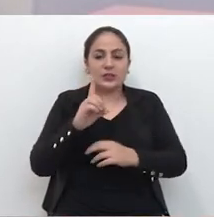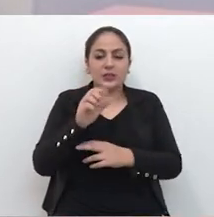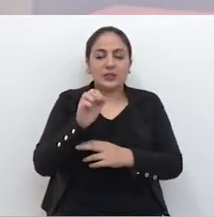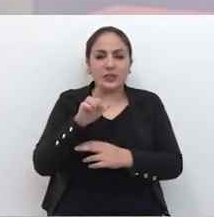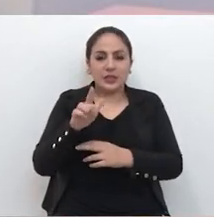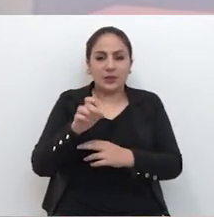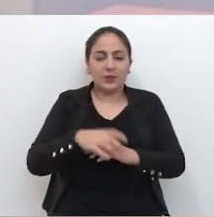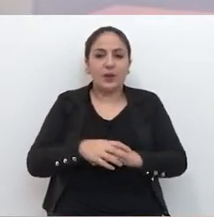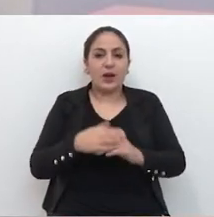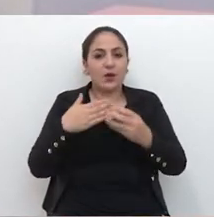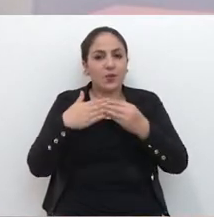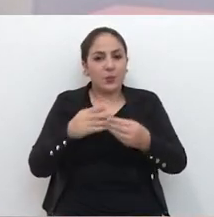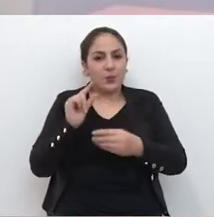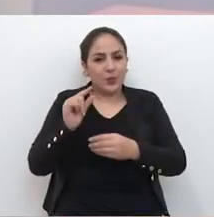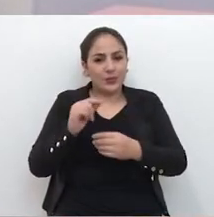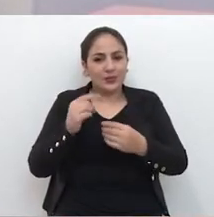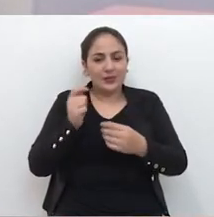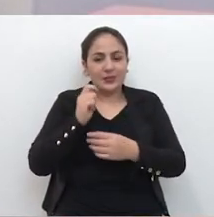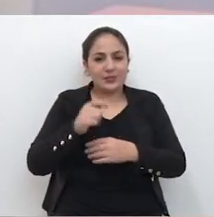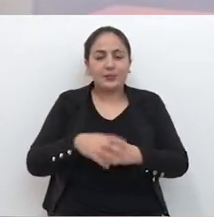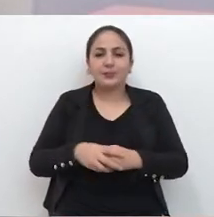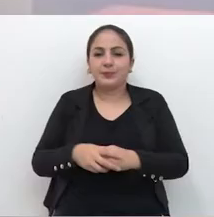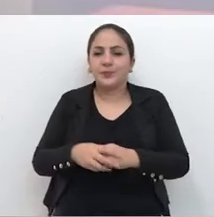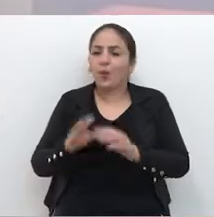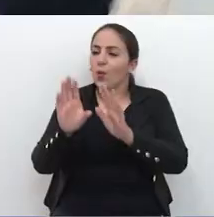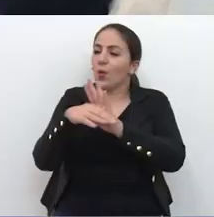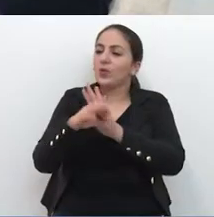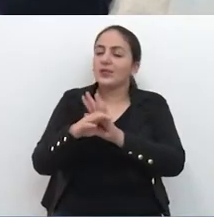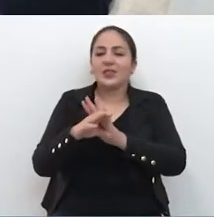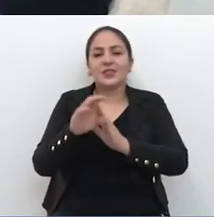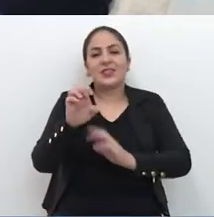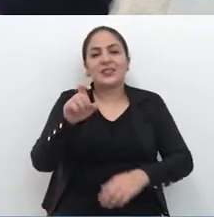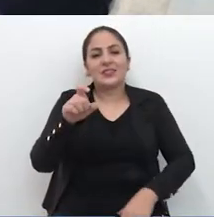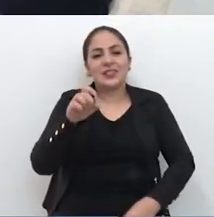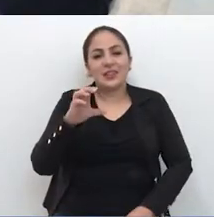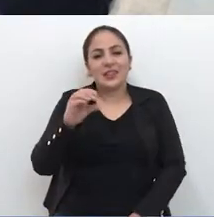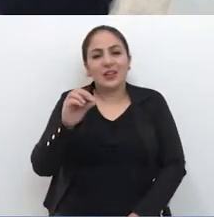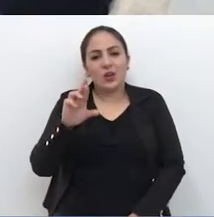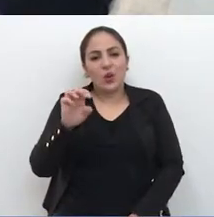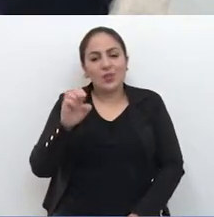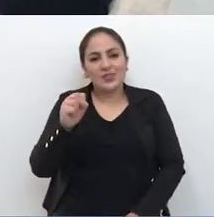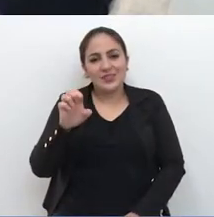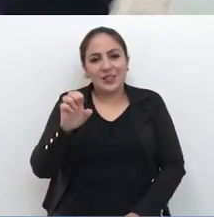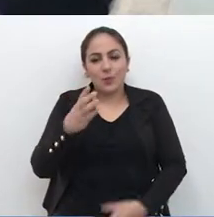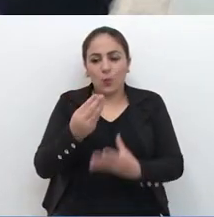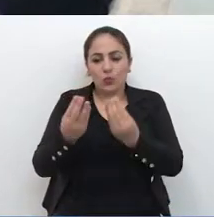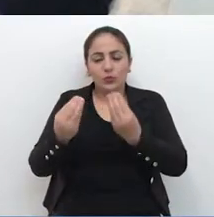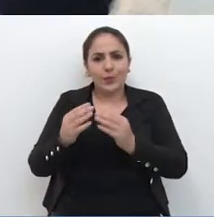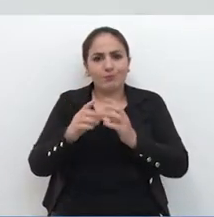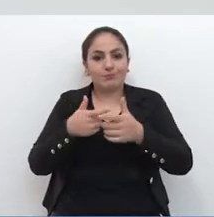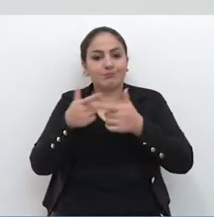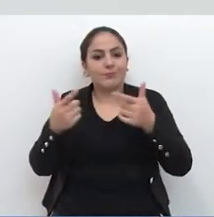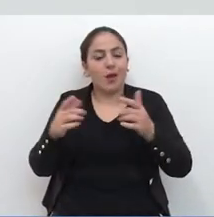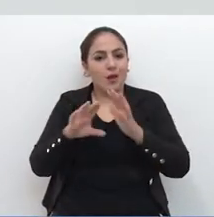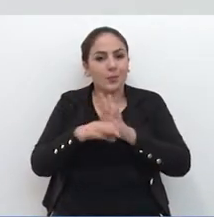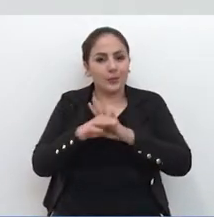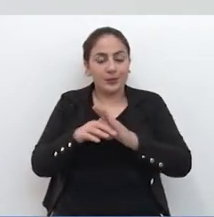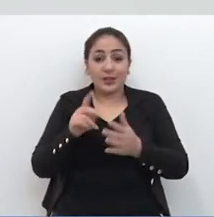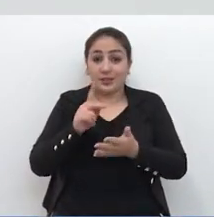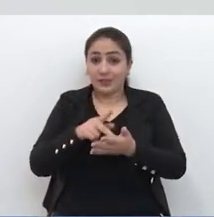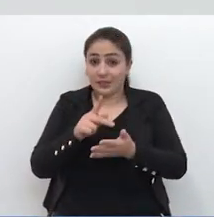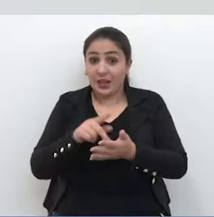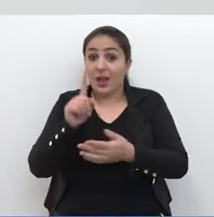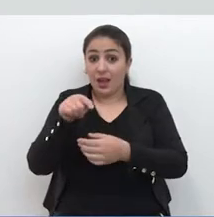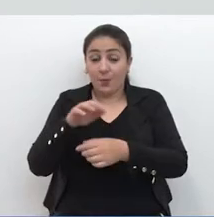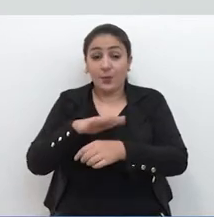Daniel Varela. Acompanhe o trecho da entrevista. O conceito de esclerose múltipla, modernamente, é um conceito bastante amplo.